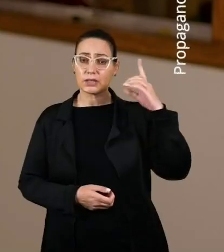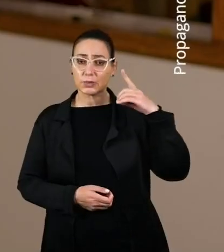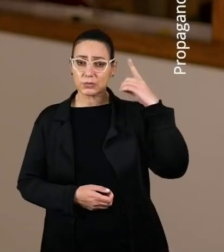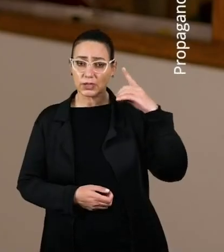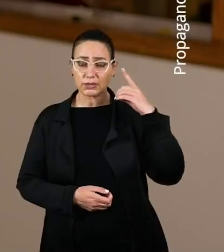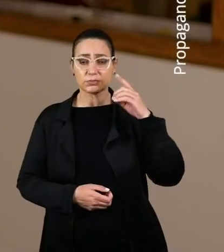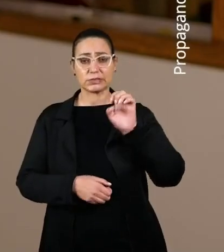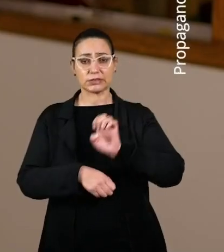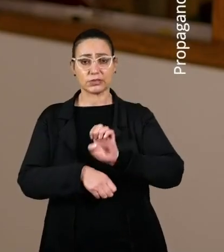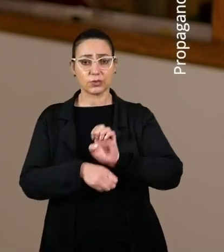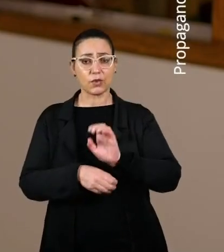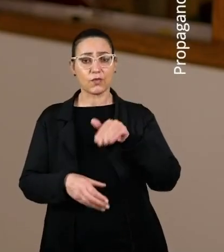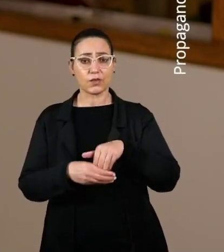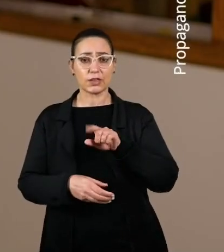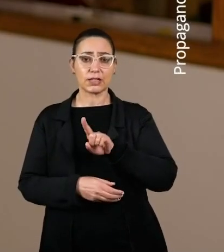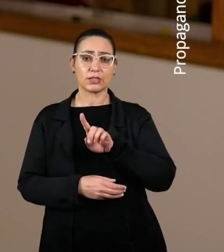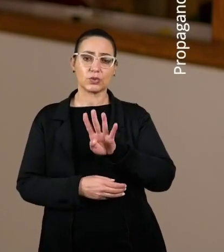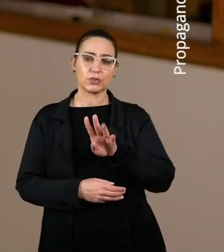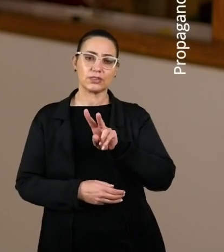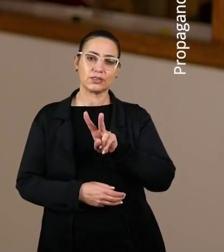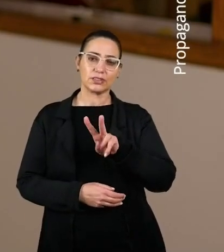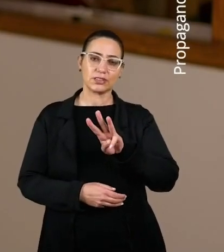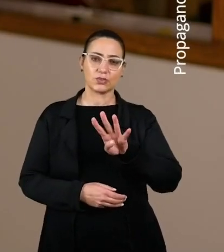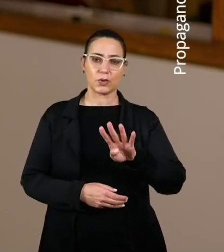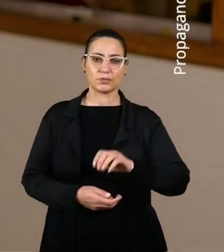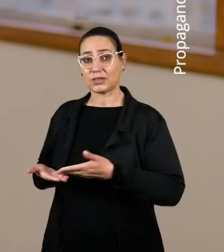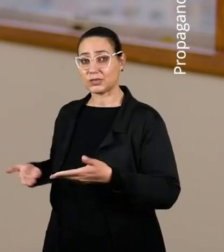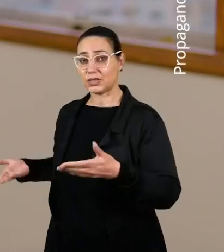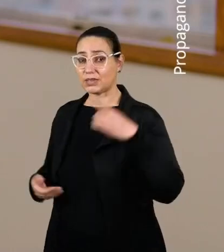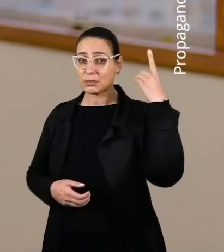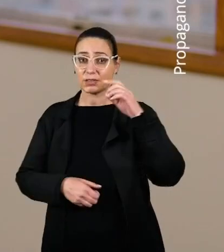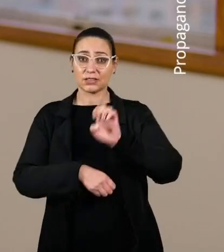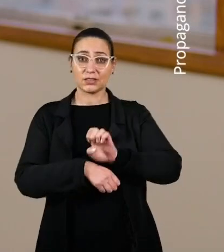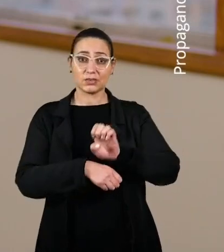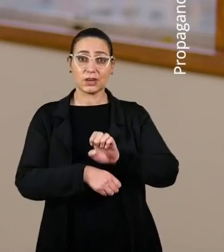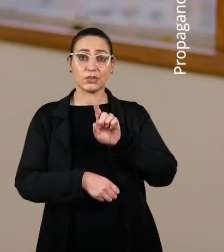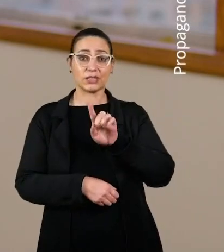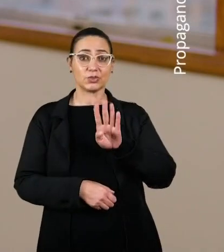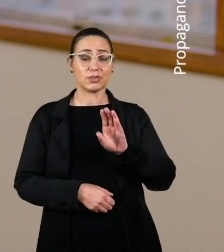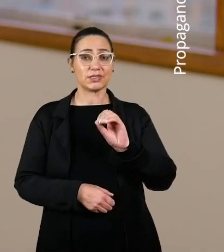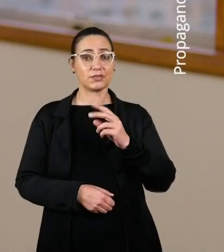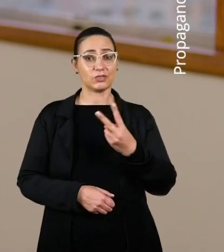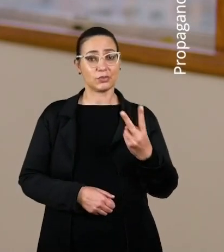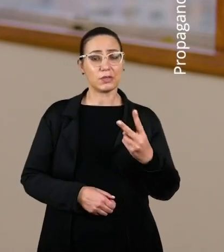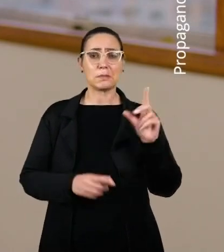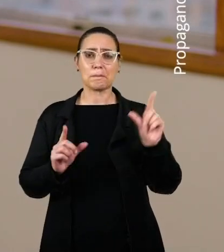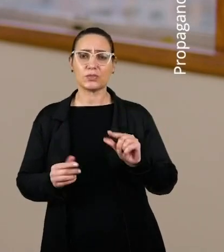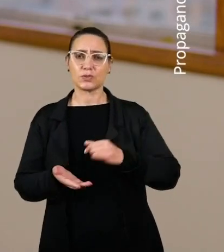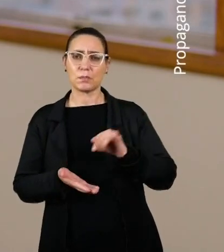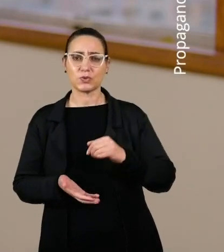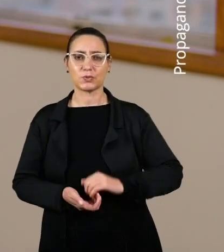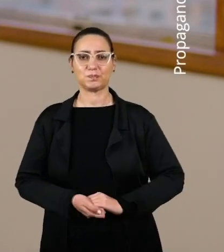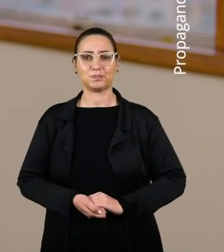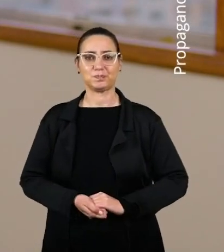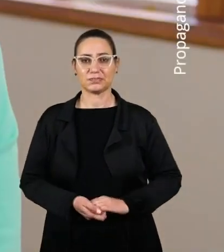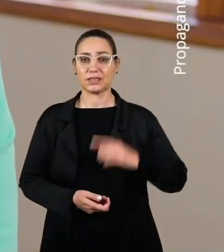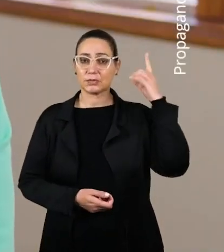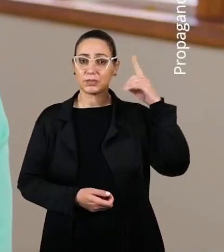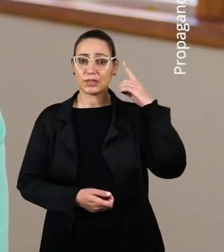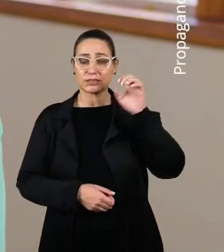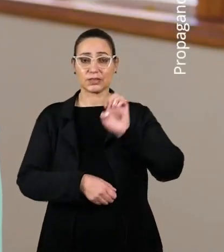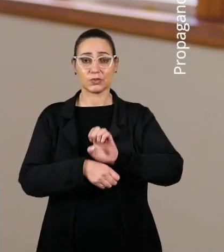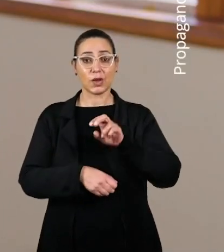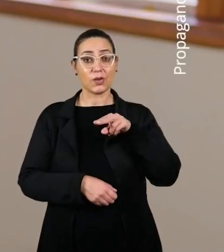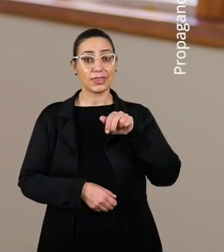Para deputado estadual, vote Márcio Valles, 14.234. Masoquim, deputado estadual, 14.022, por menos impostos.